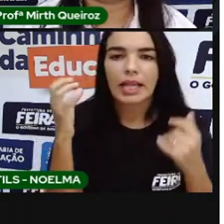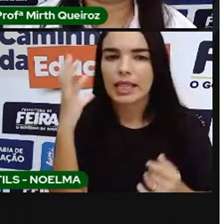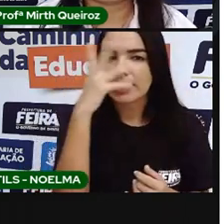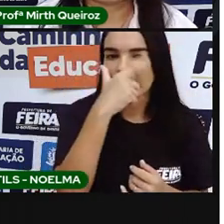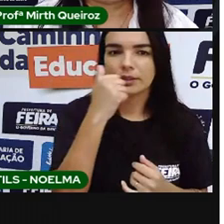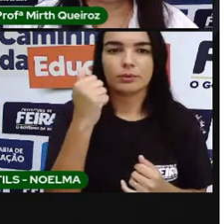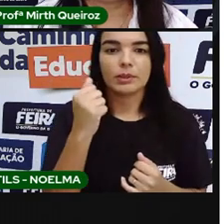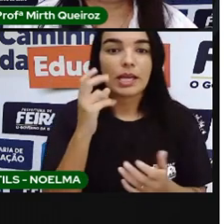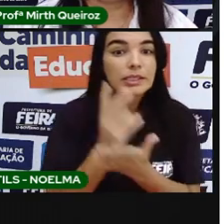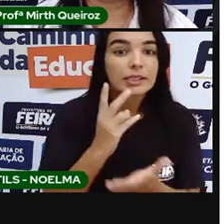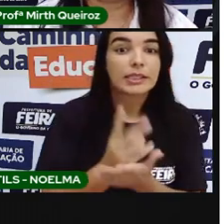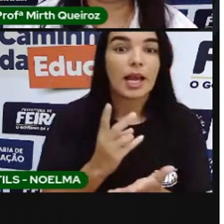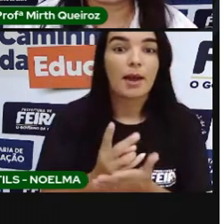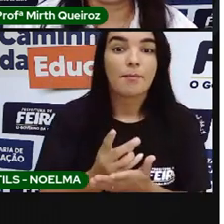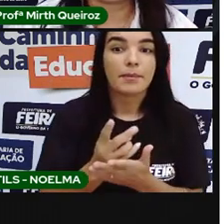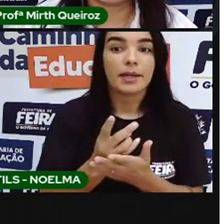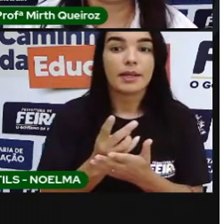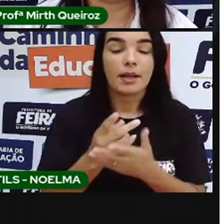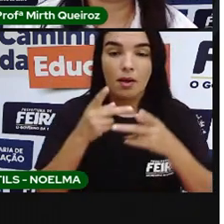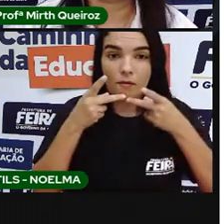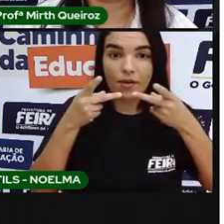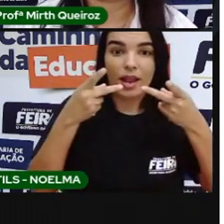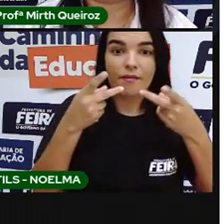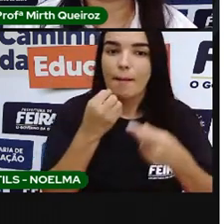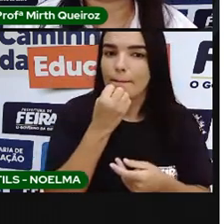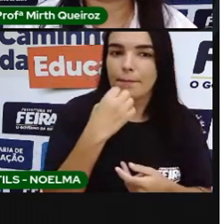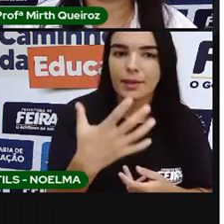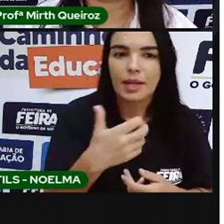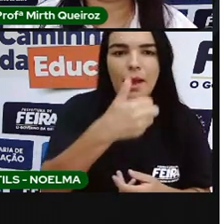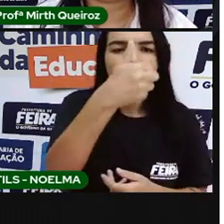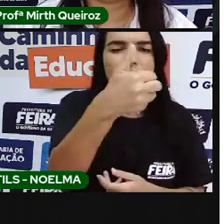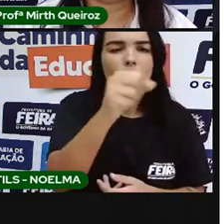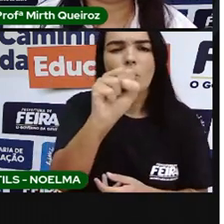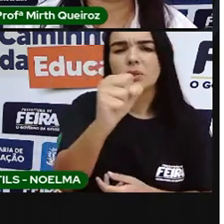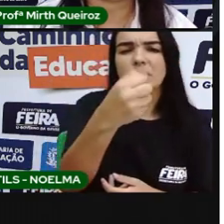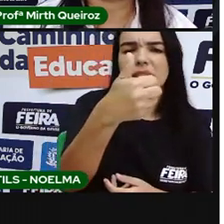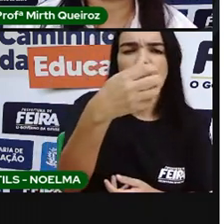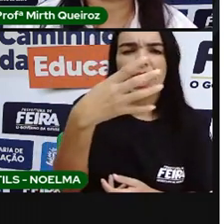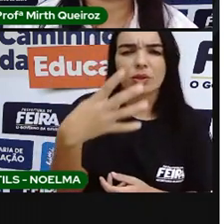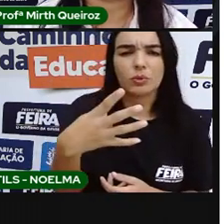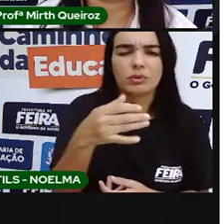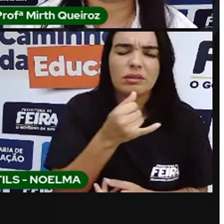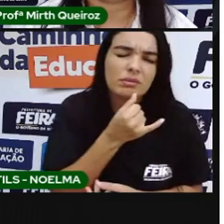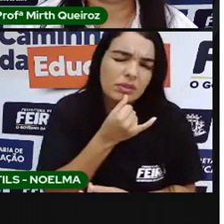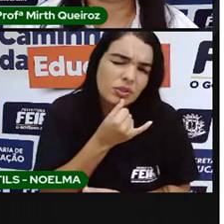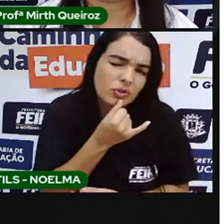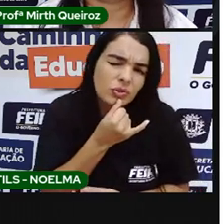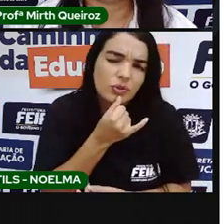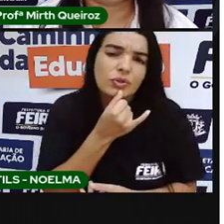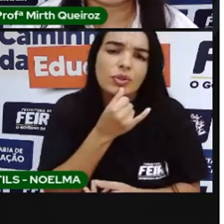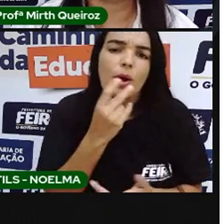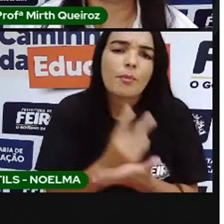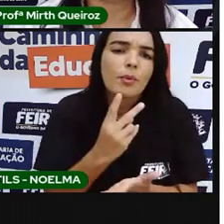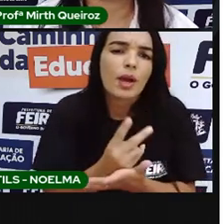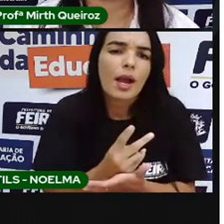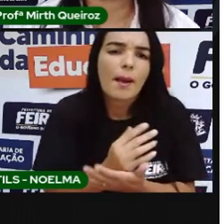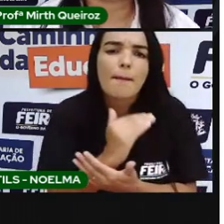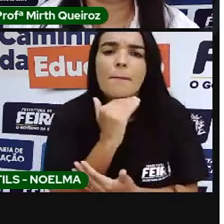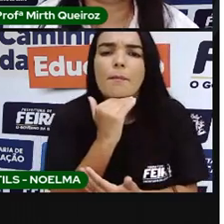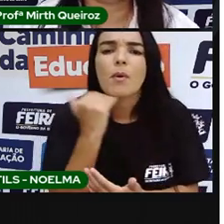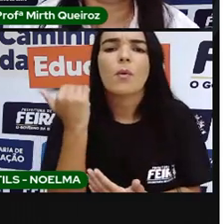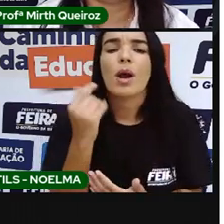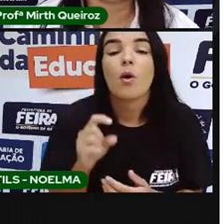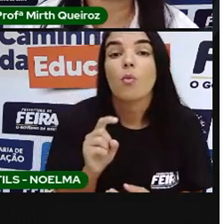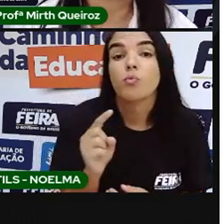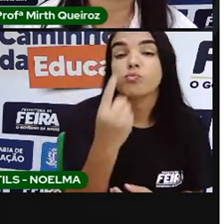críticos. Em 1814, um triste fato avalou profundamente a vida de Debré, que foi a morte do